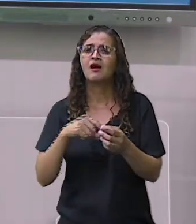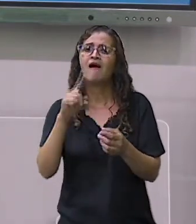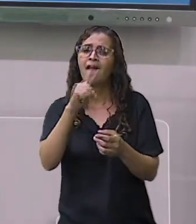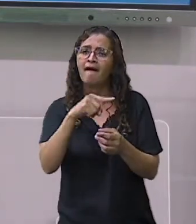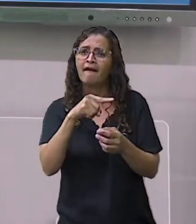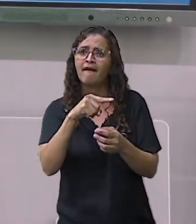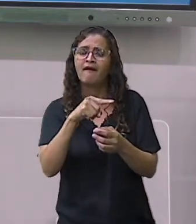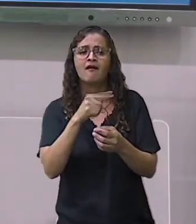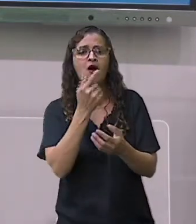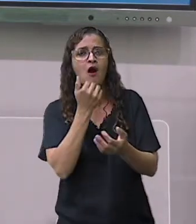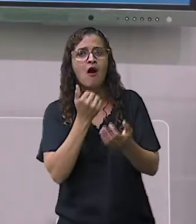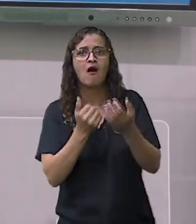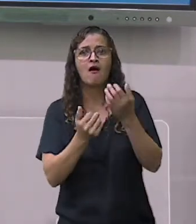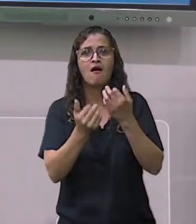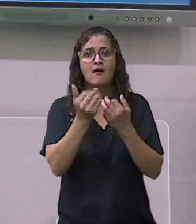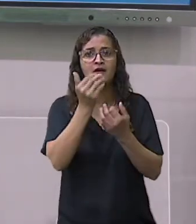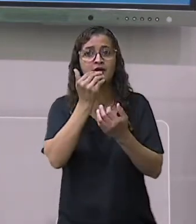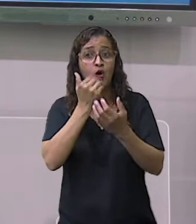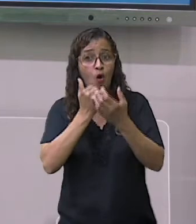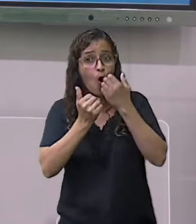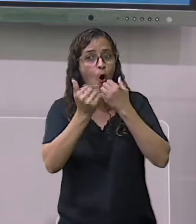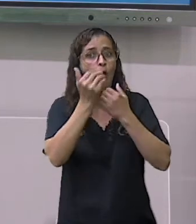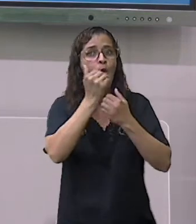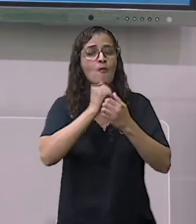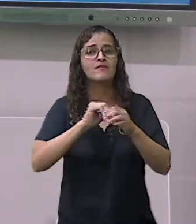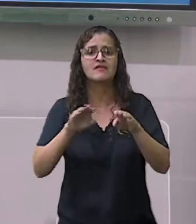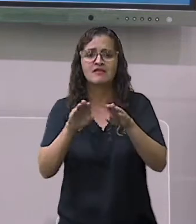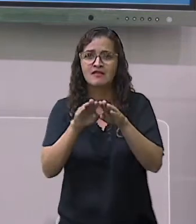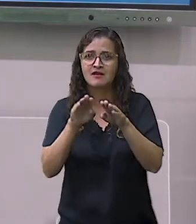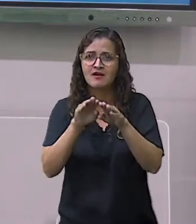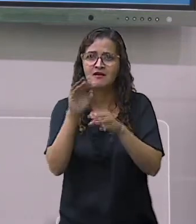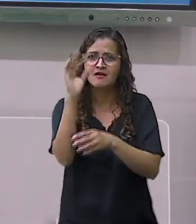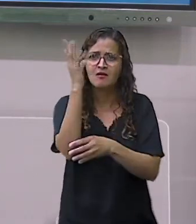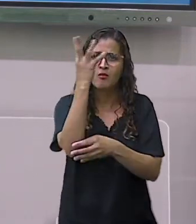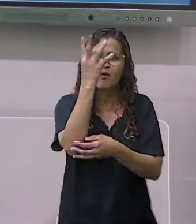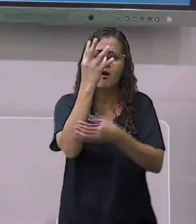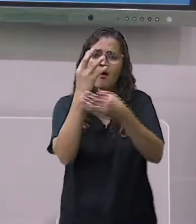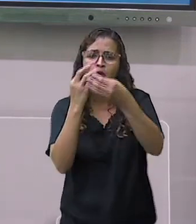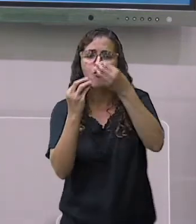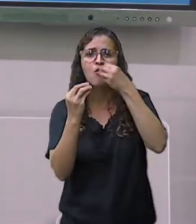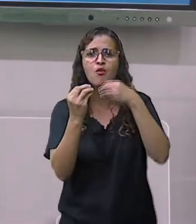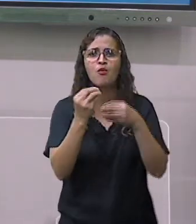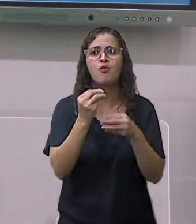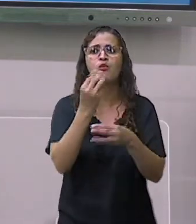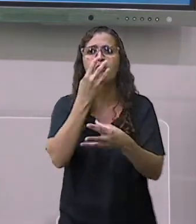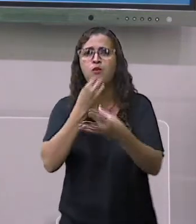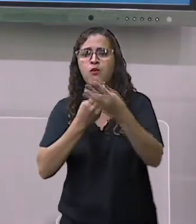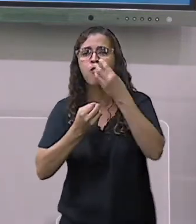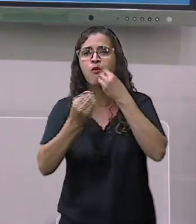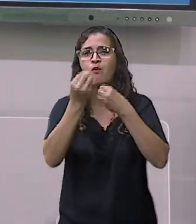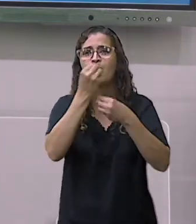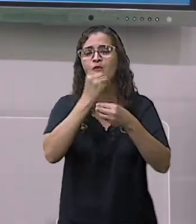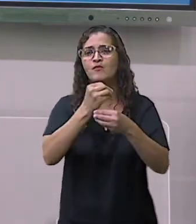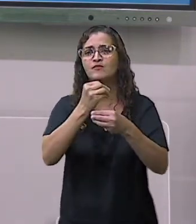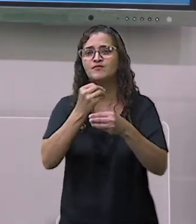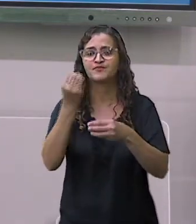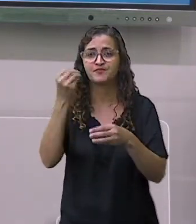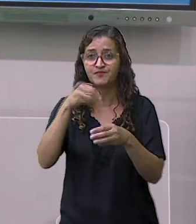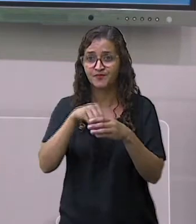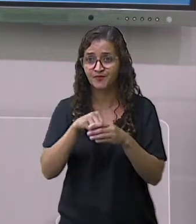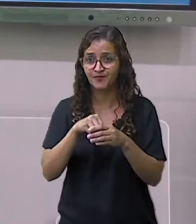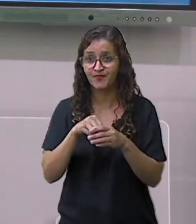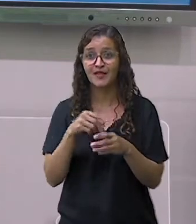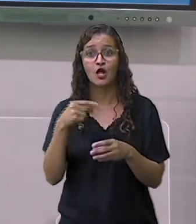tanto as plantas quanto a carne também, que dentro dos onívoros nós